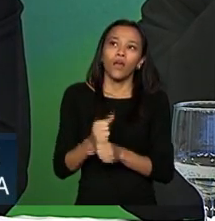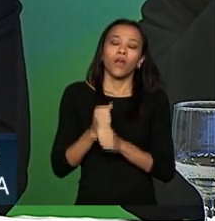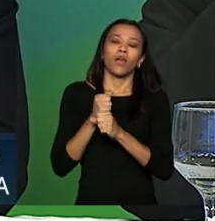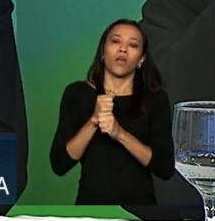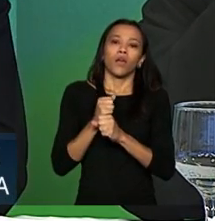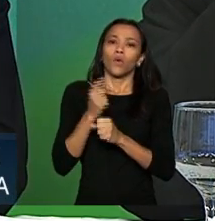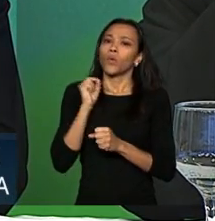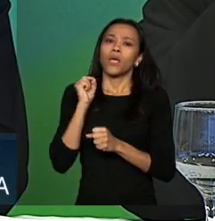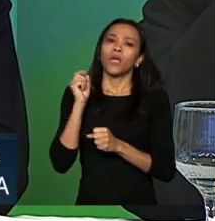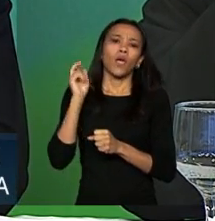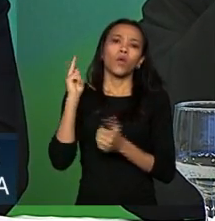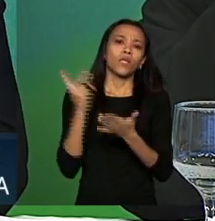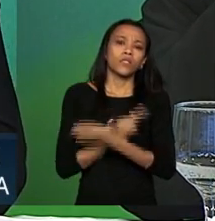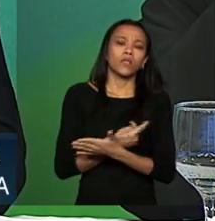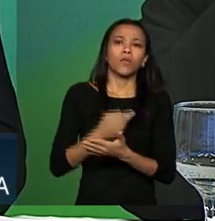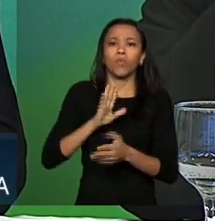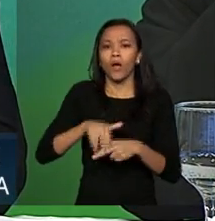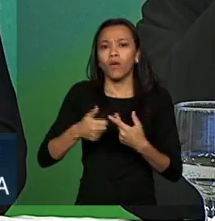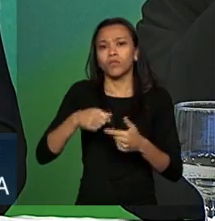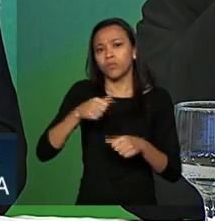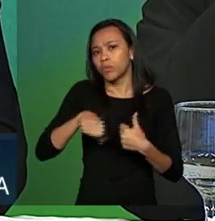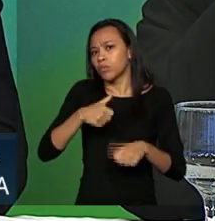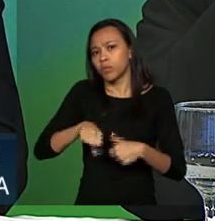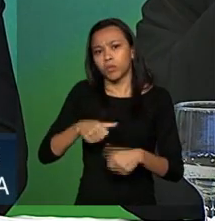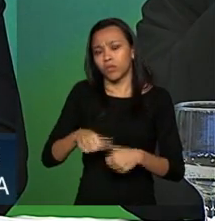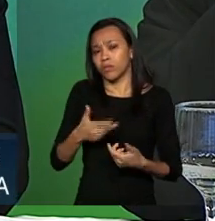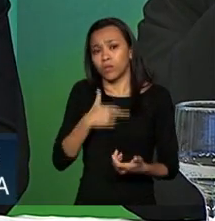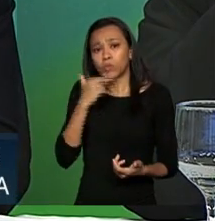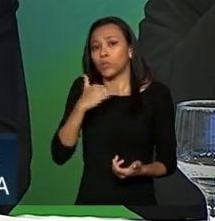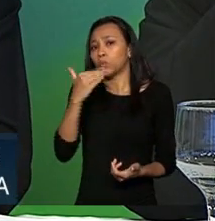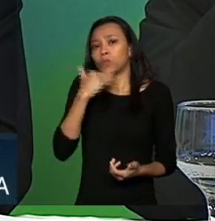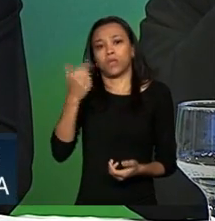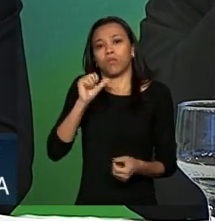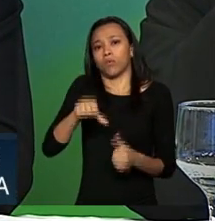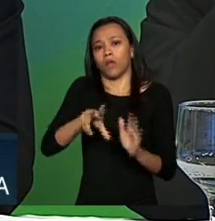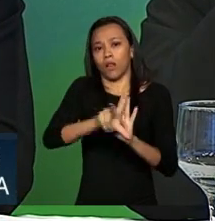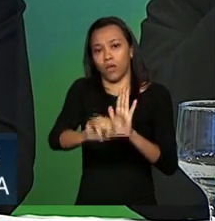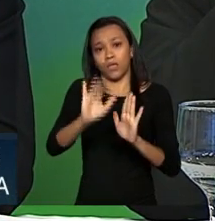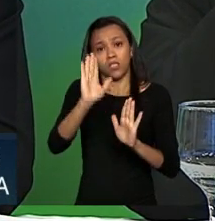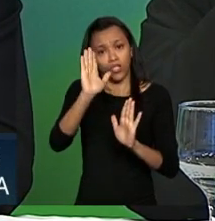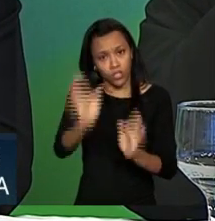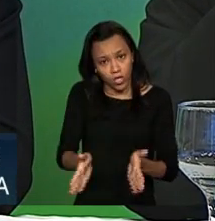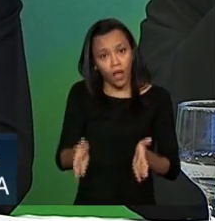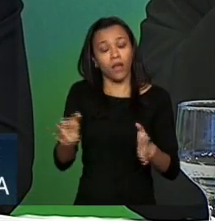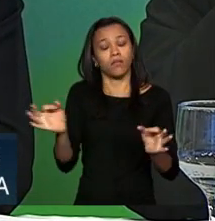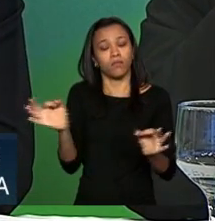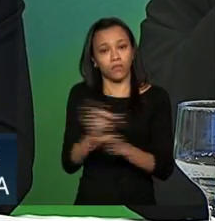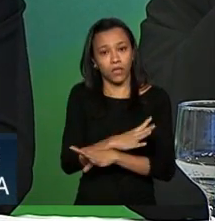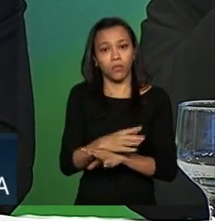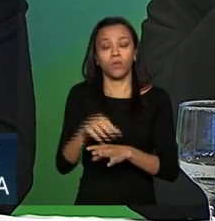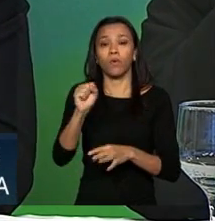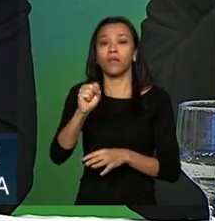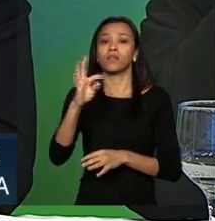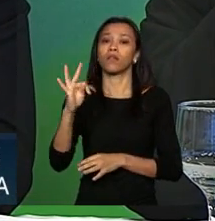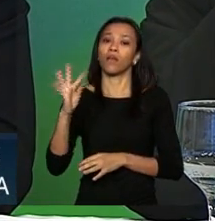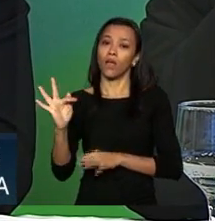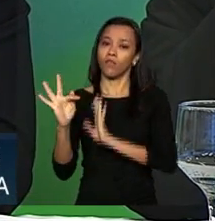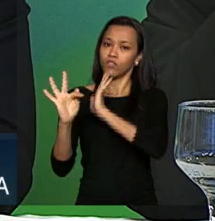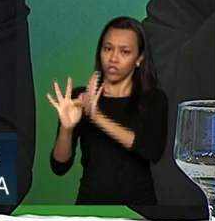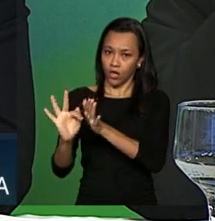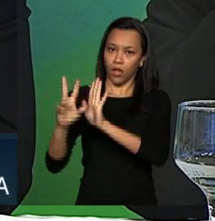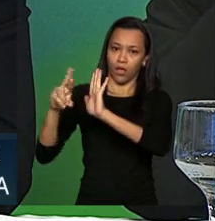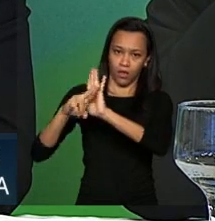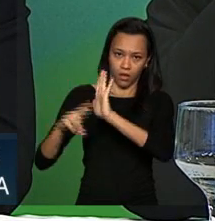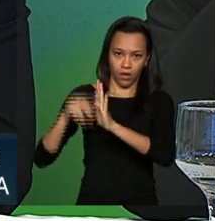baseada numa alteração senão nós nunca poderíamos alterar a lei então isso já foi pacificado no Supremo Tribunal Federal e vale a regra no